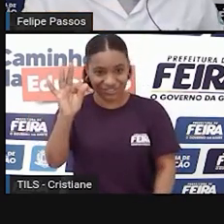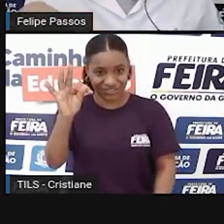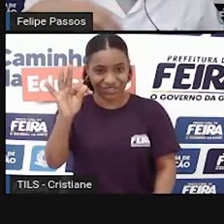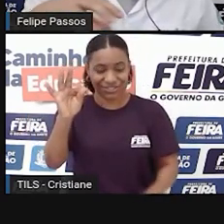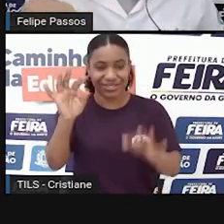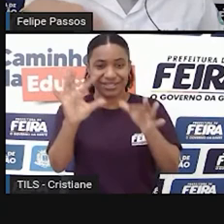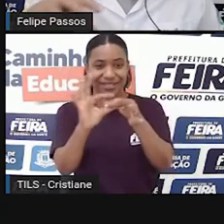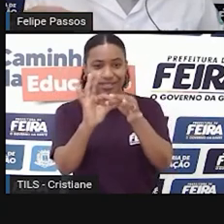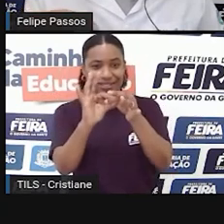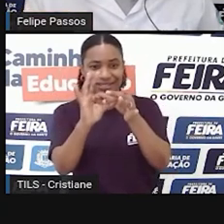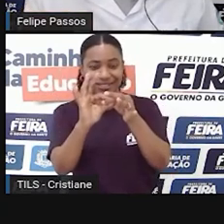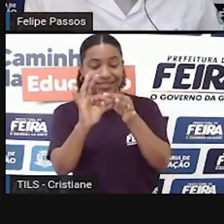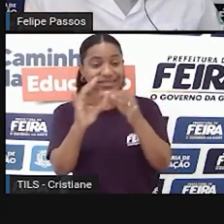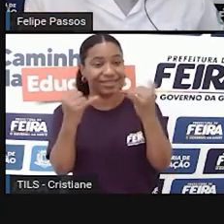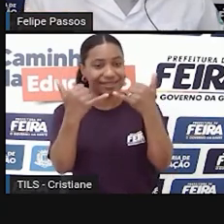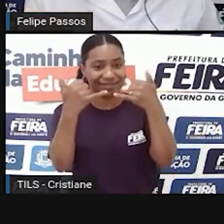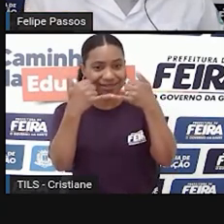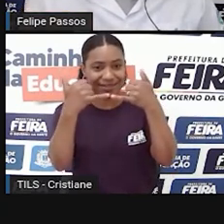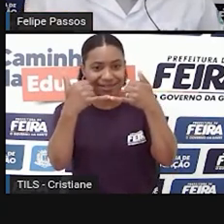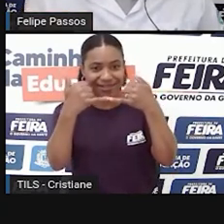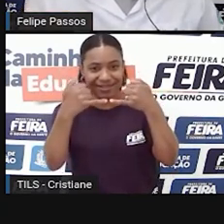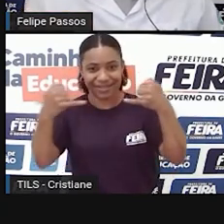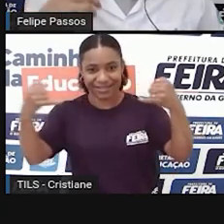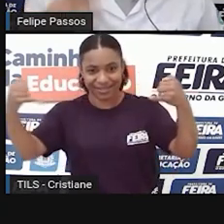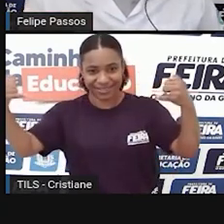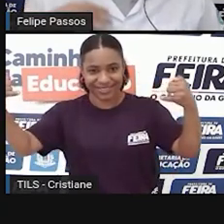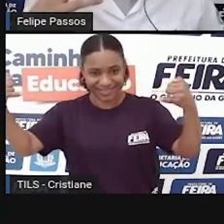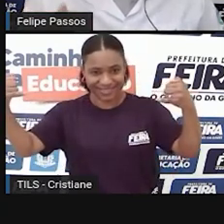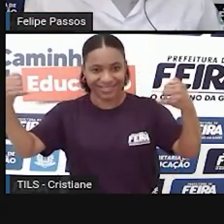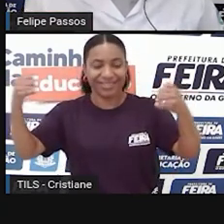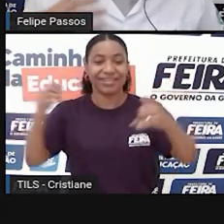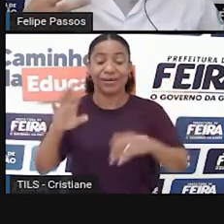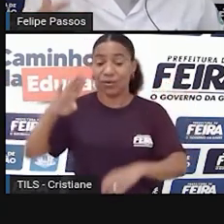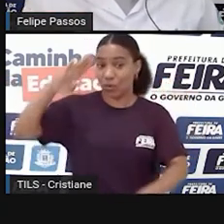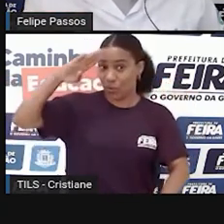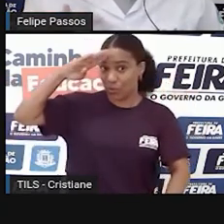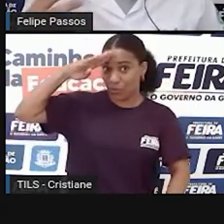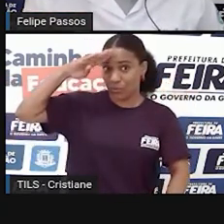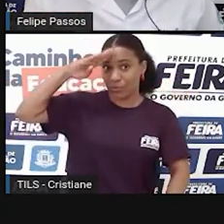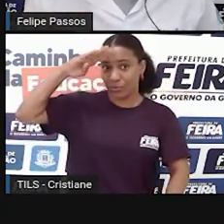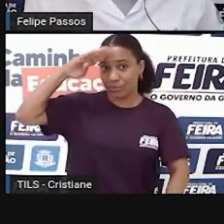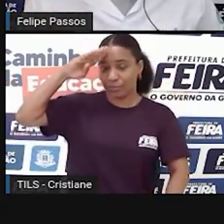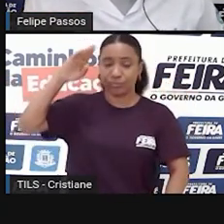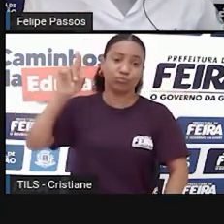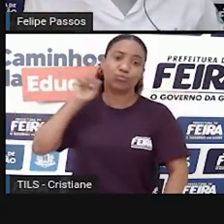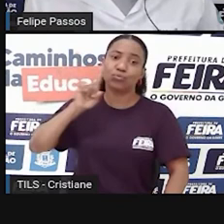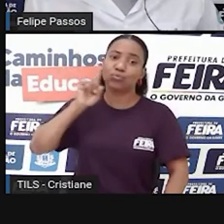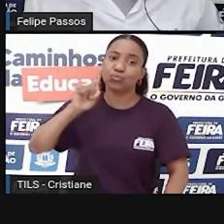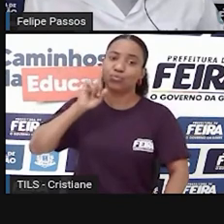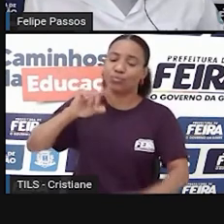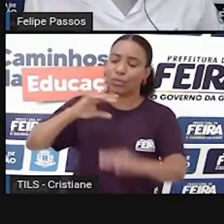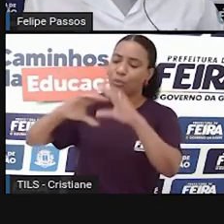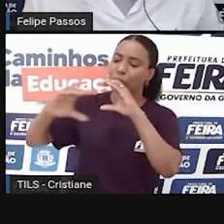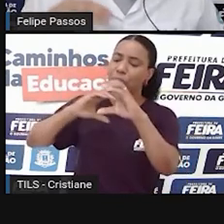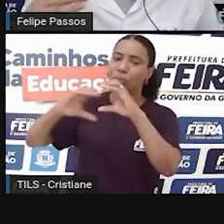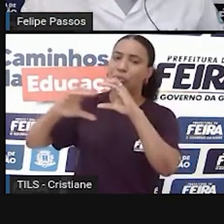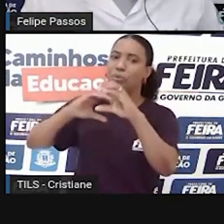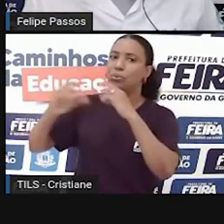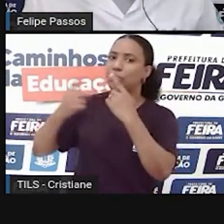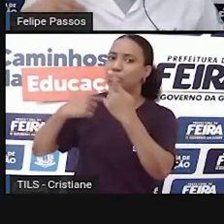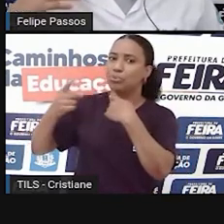ela começou ali no exército, como uma forma de comunicação entre os militares.